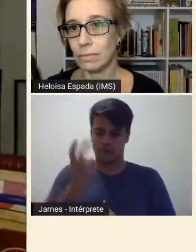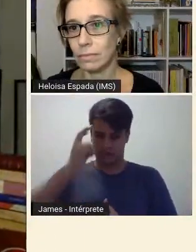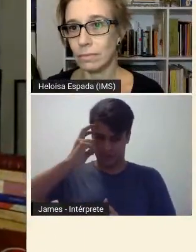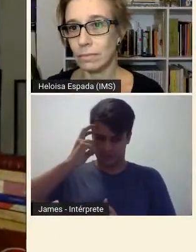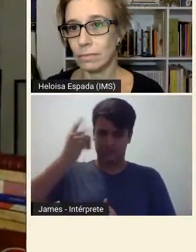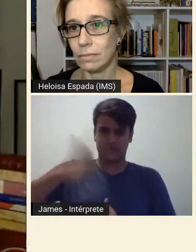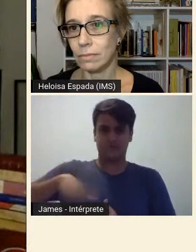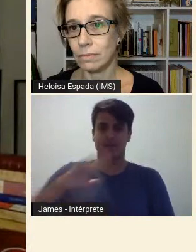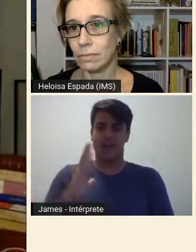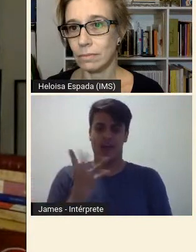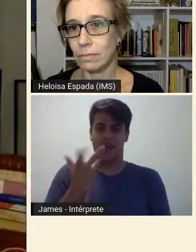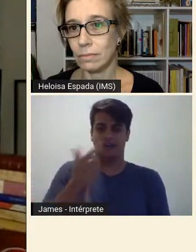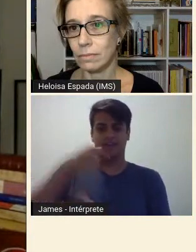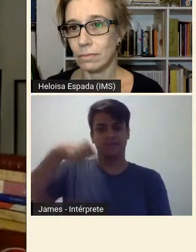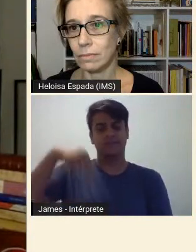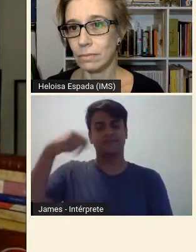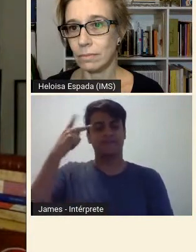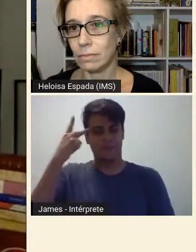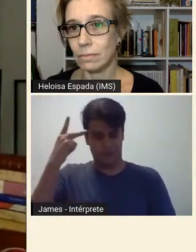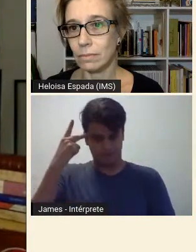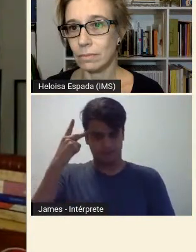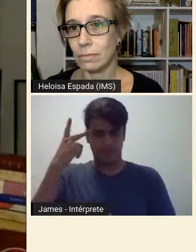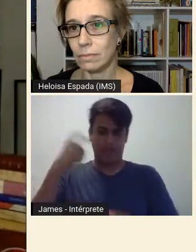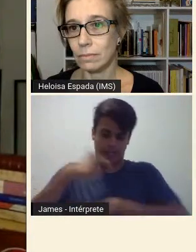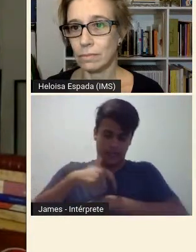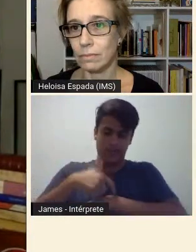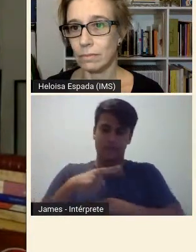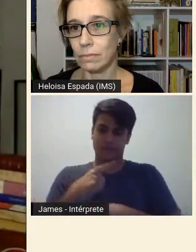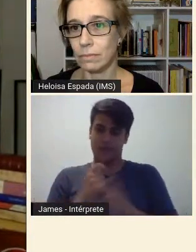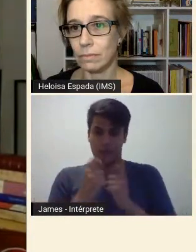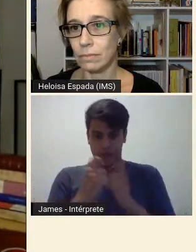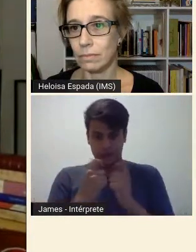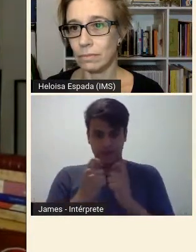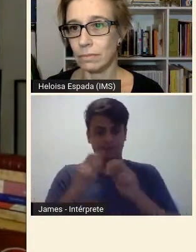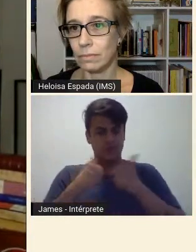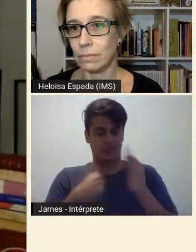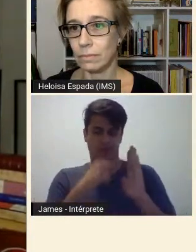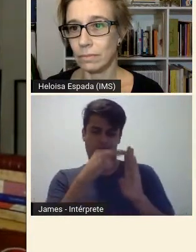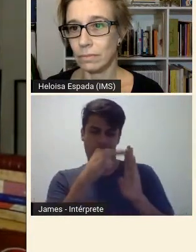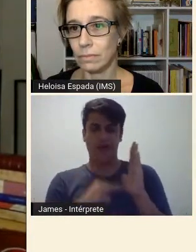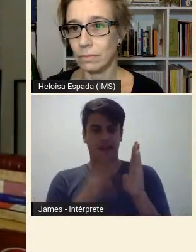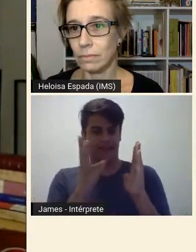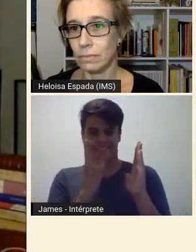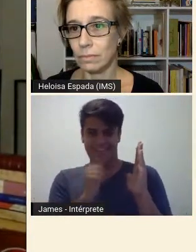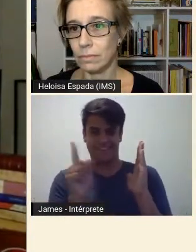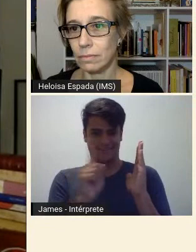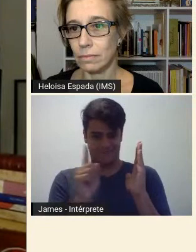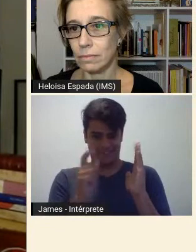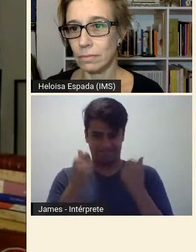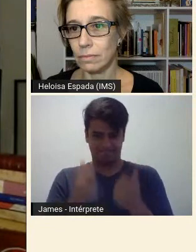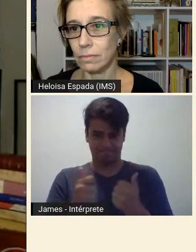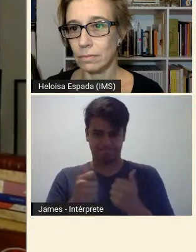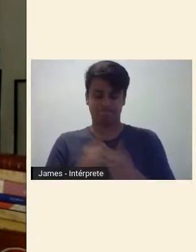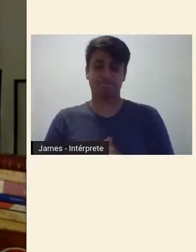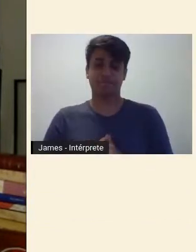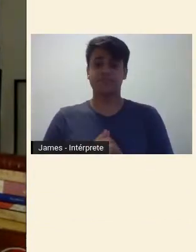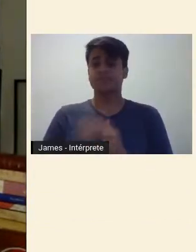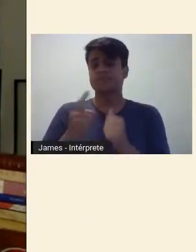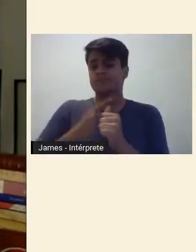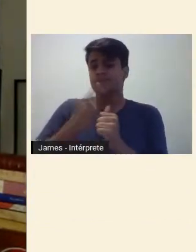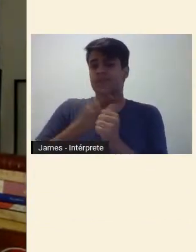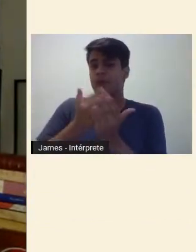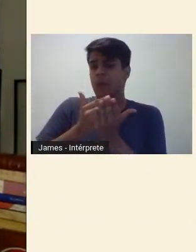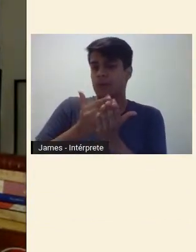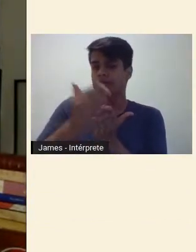um tempo, eu vou ler sem mais delongas, marcando aqui o meu tempinho. Bom, eu vou começar a minha fala, que se chama